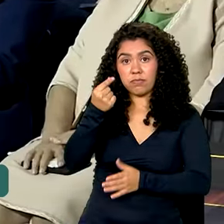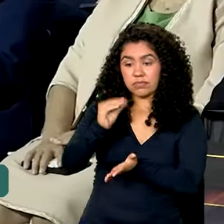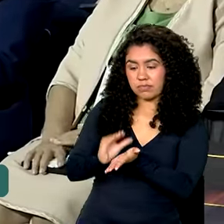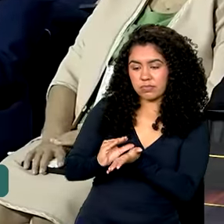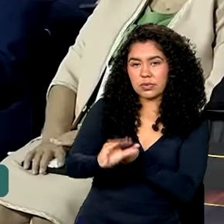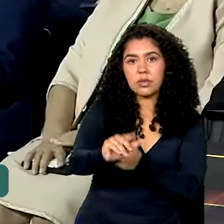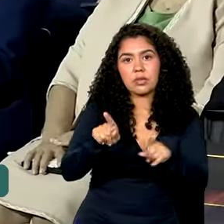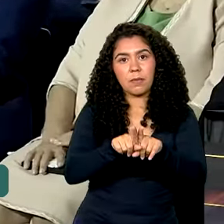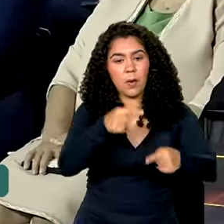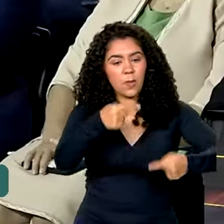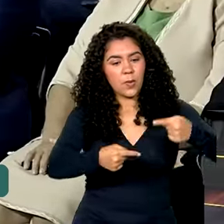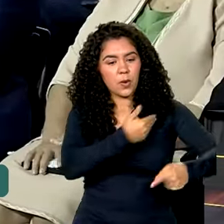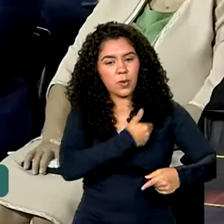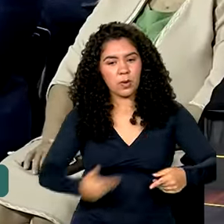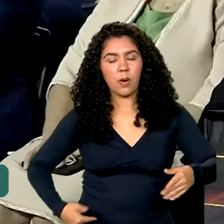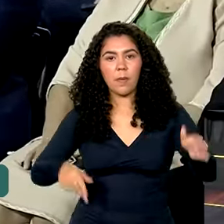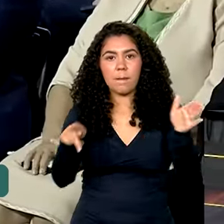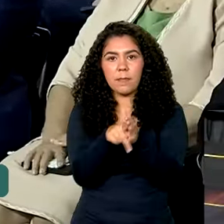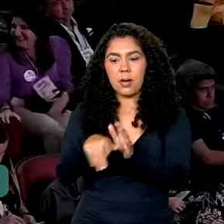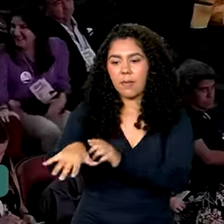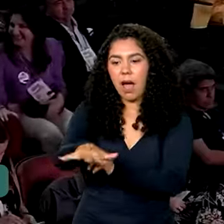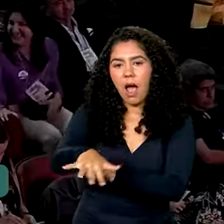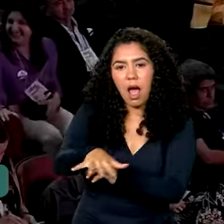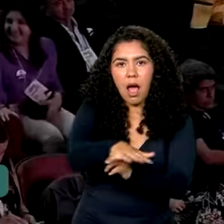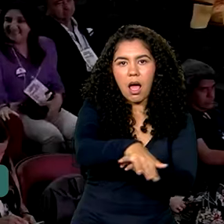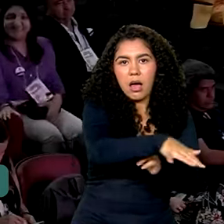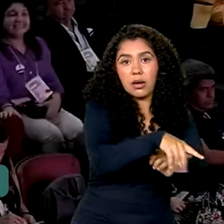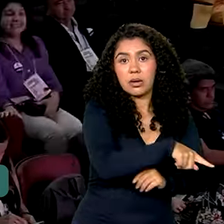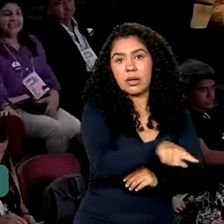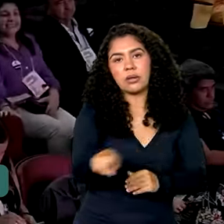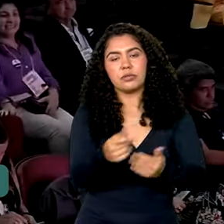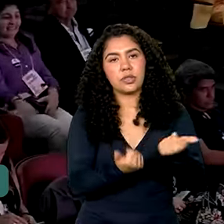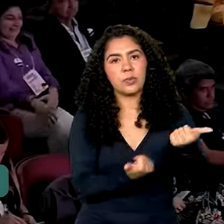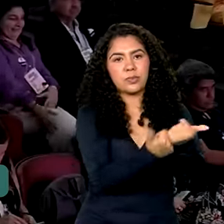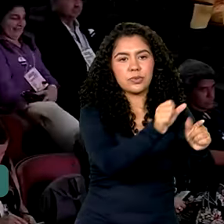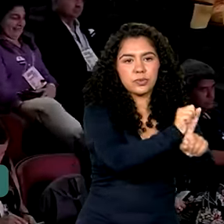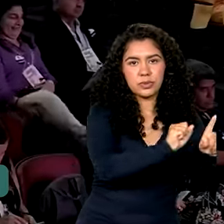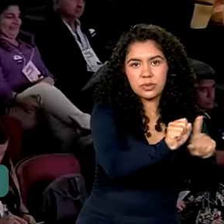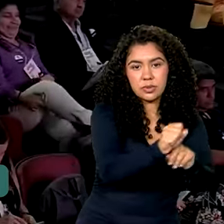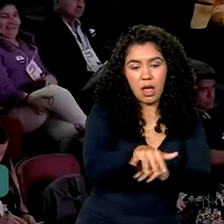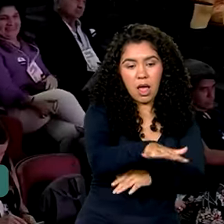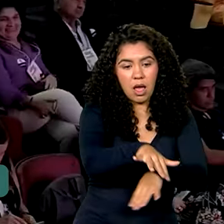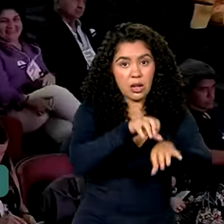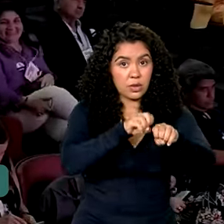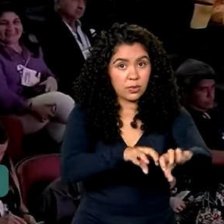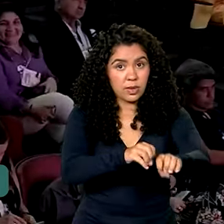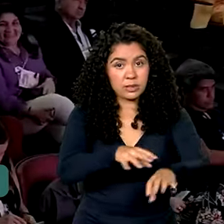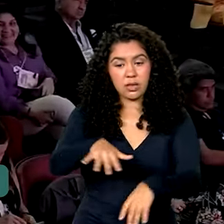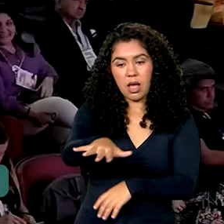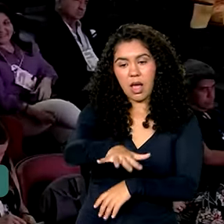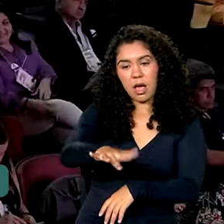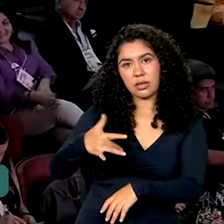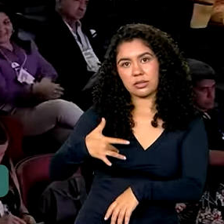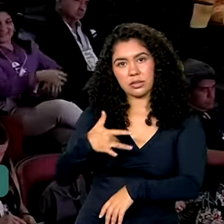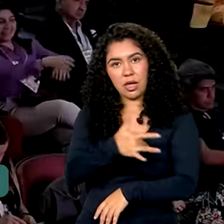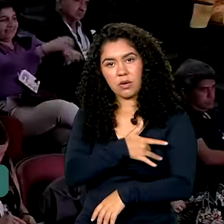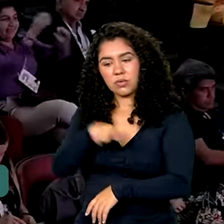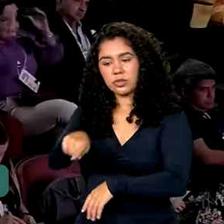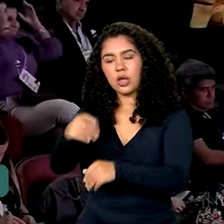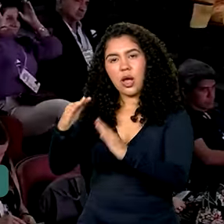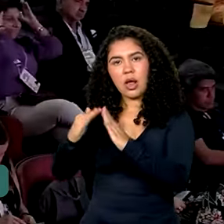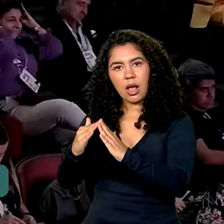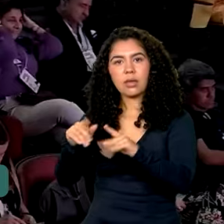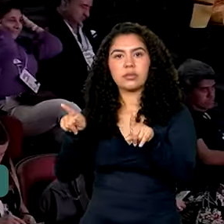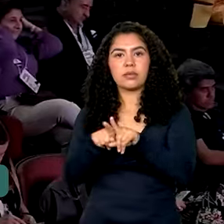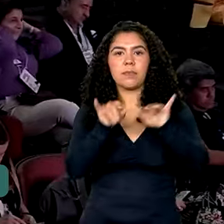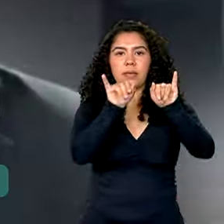políticas públicas em áreas como assistência social, educação, saúde, habitação e